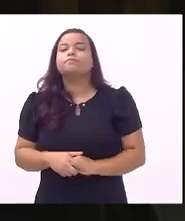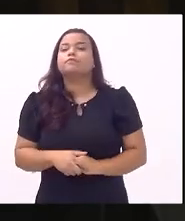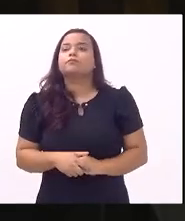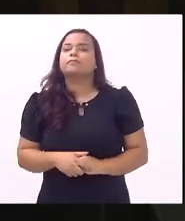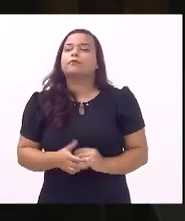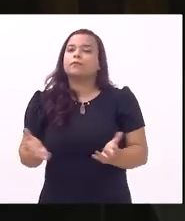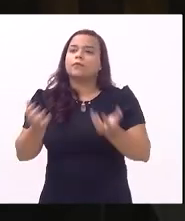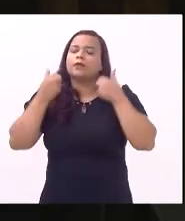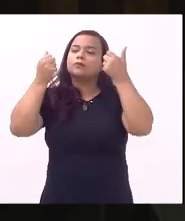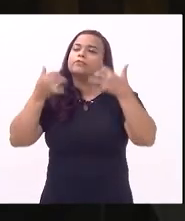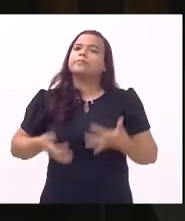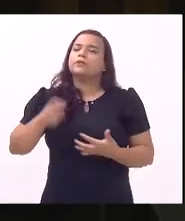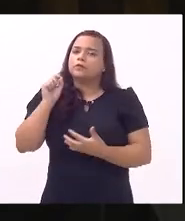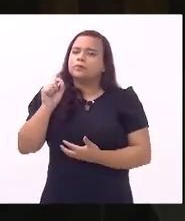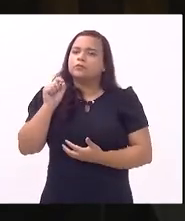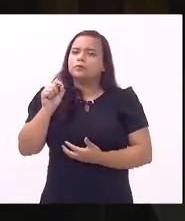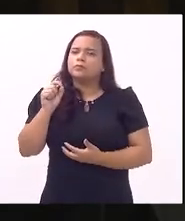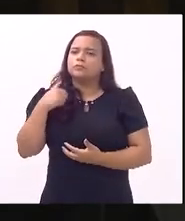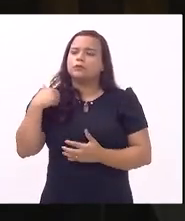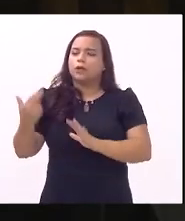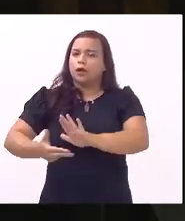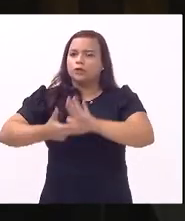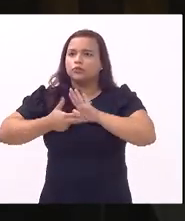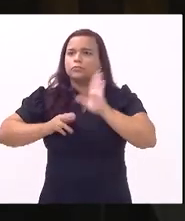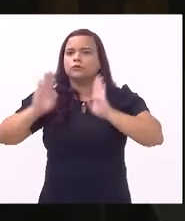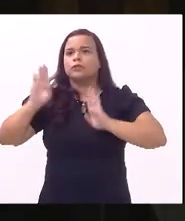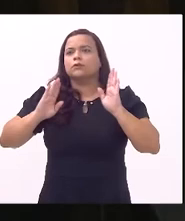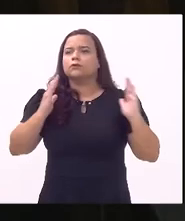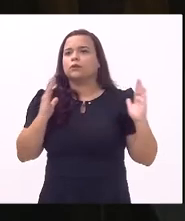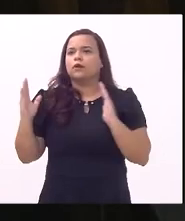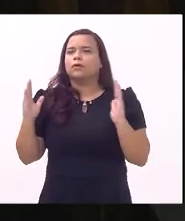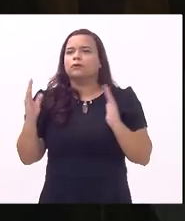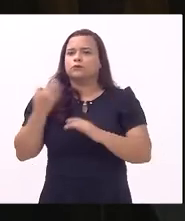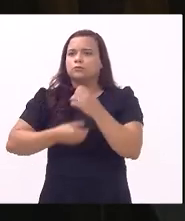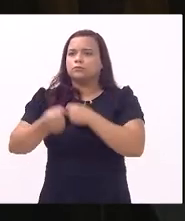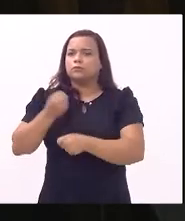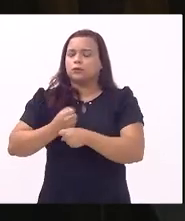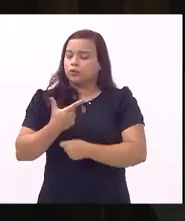que nesses desde que eu assumi o mandato no junho de 2021